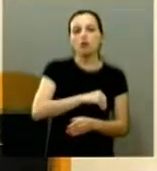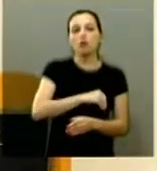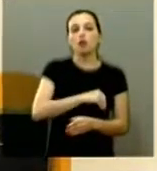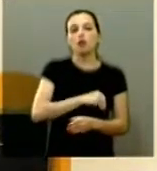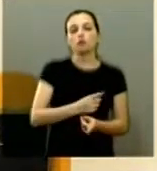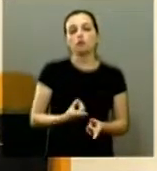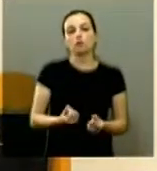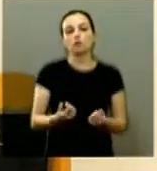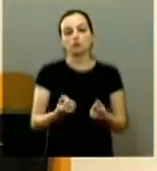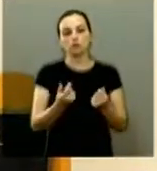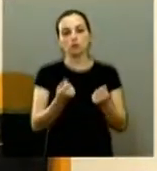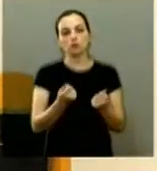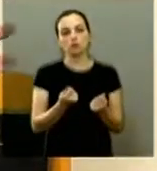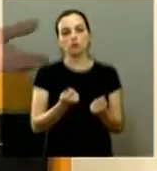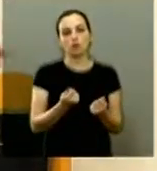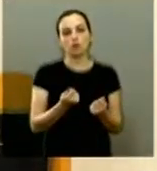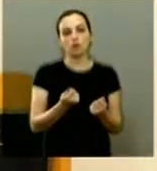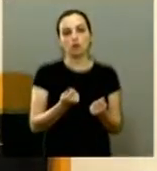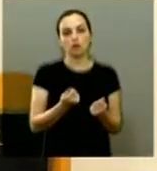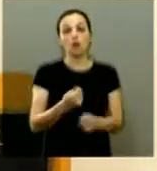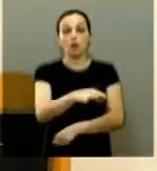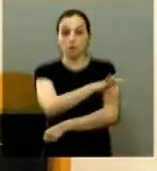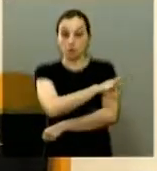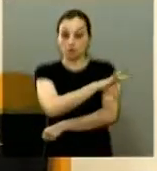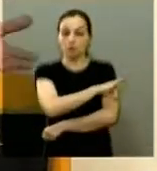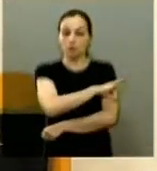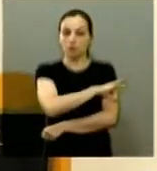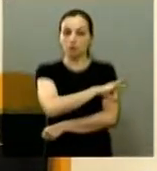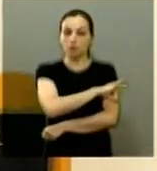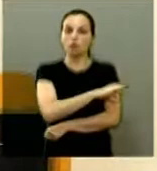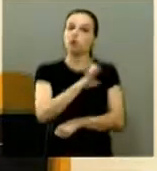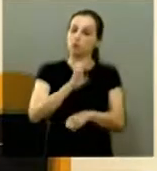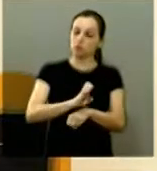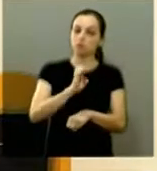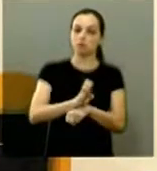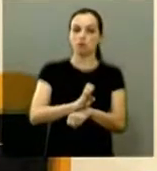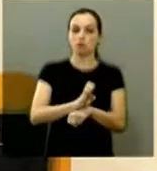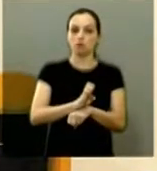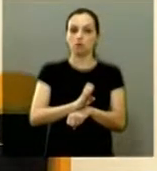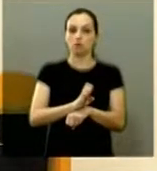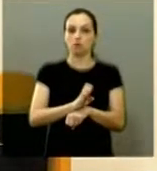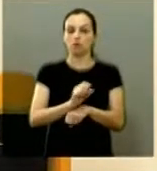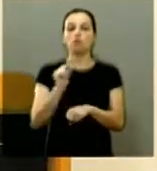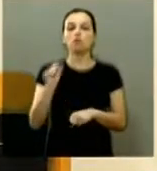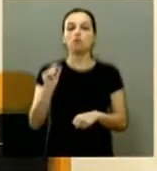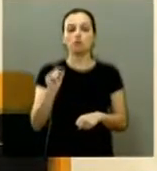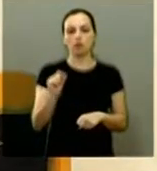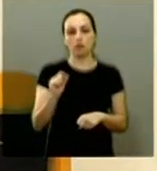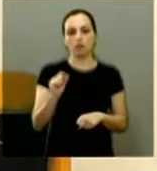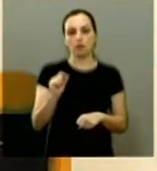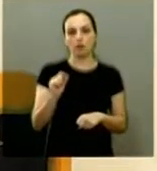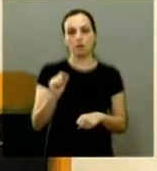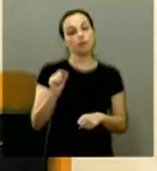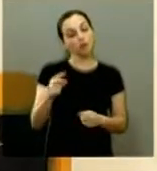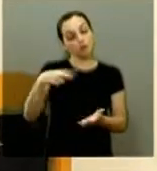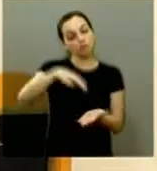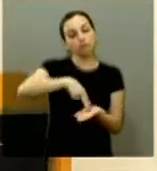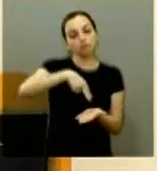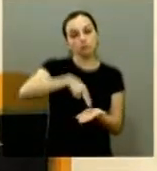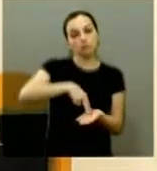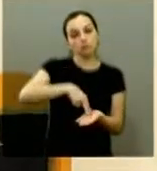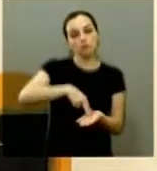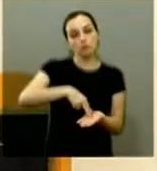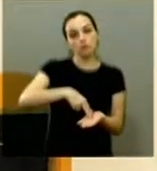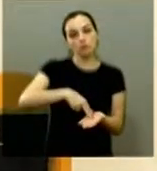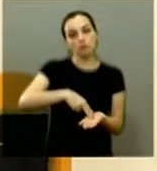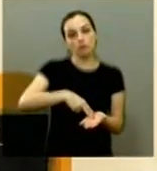esse retroativo de um salário mínimo vai ser a prefeitura vai ser o estado é isso quando a gente vem aqui não é